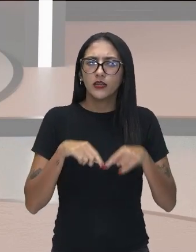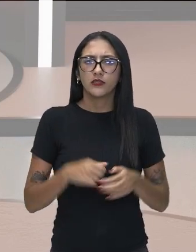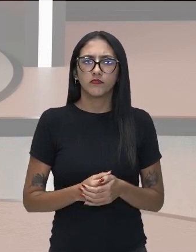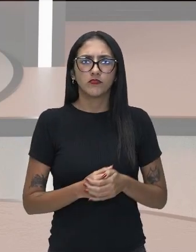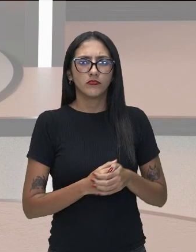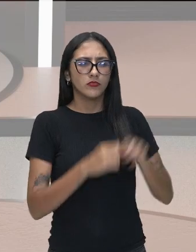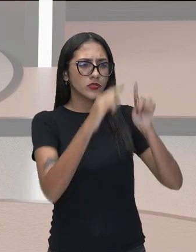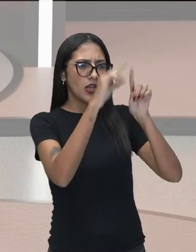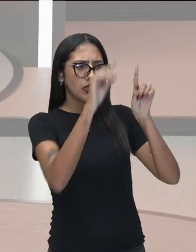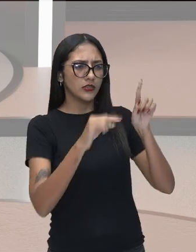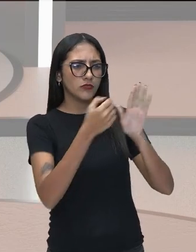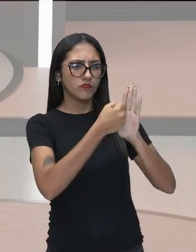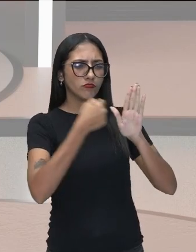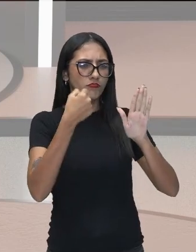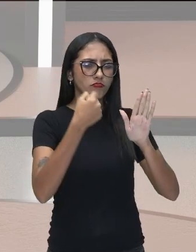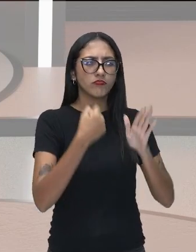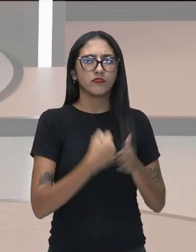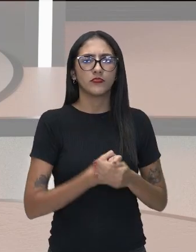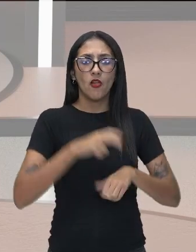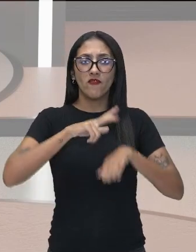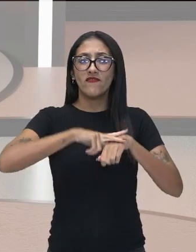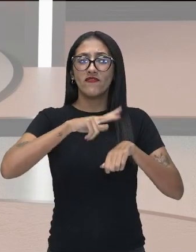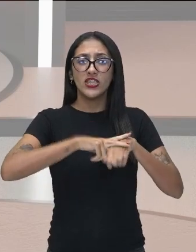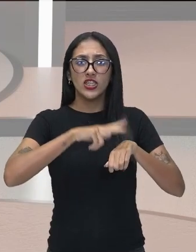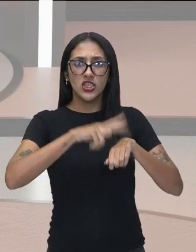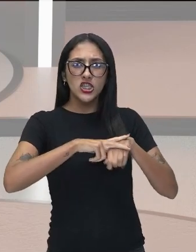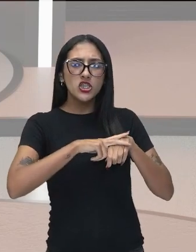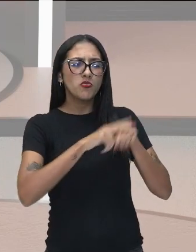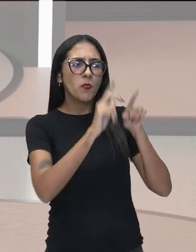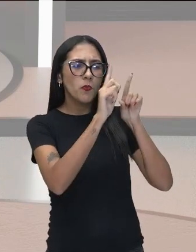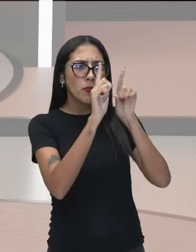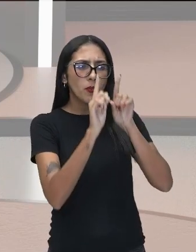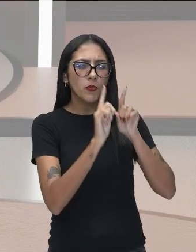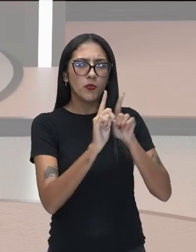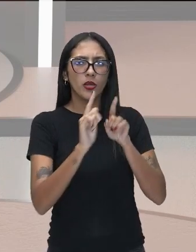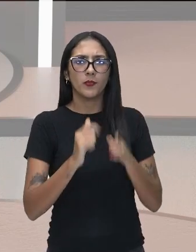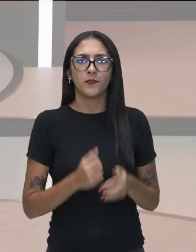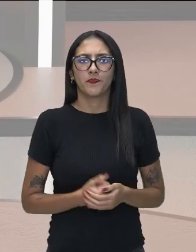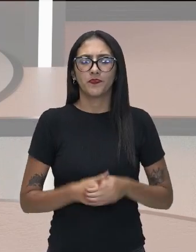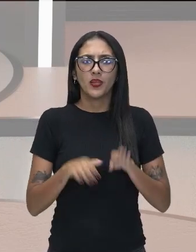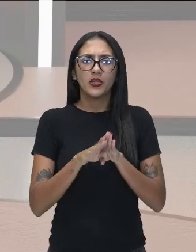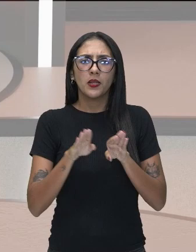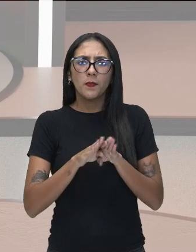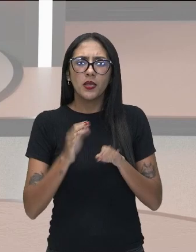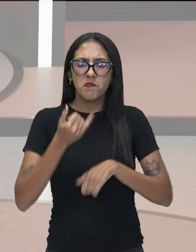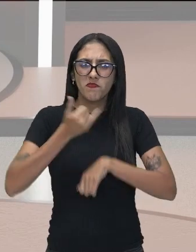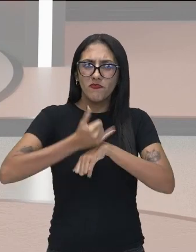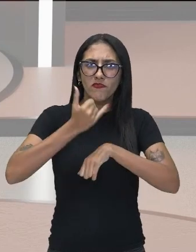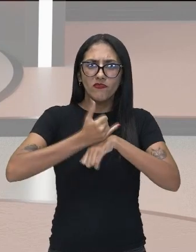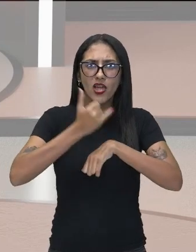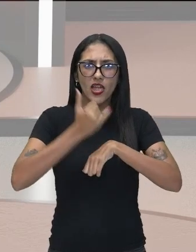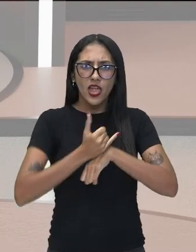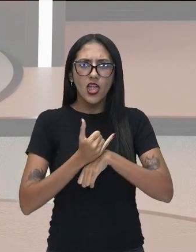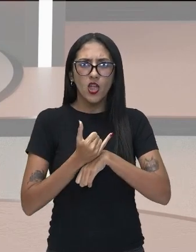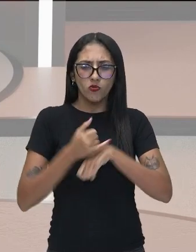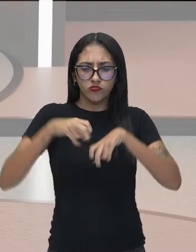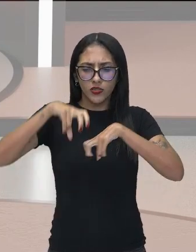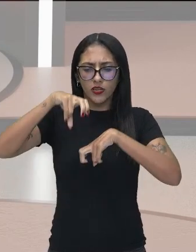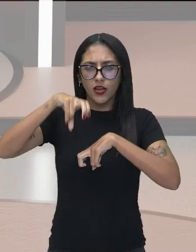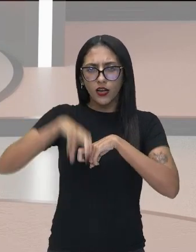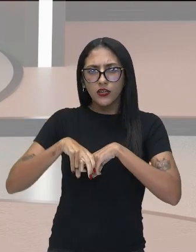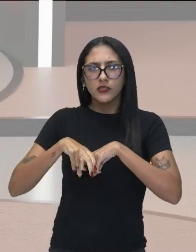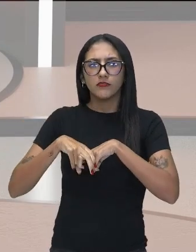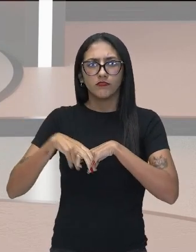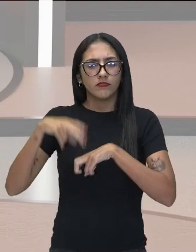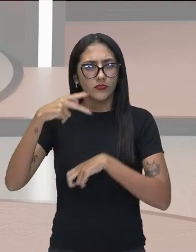janelas, os vidros das janelas, essas armações de ferro aí das cadeiras, onde você